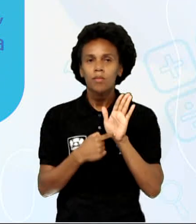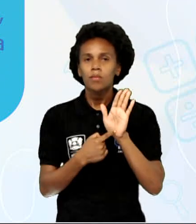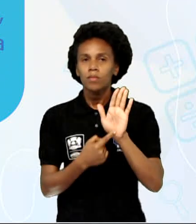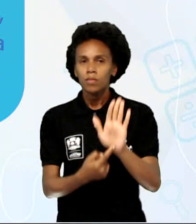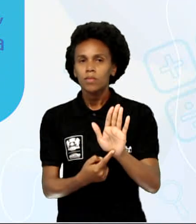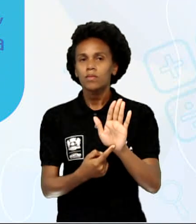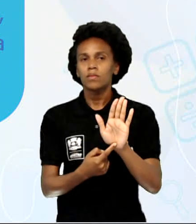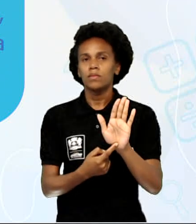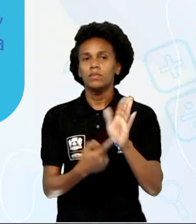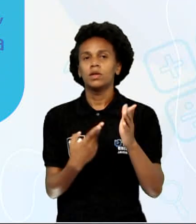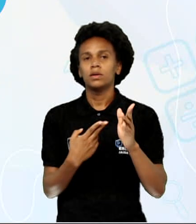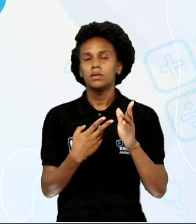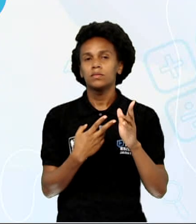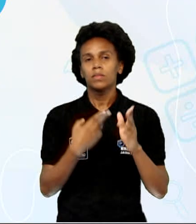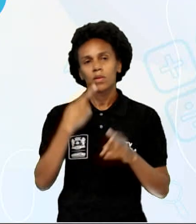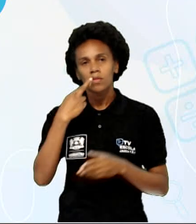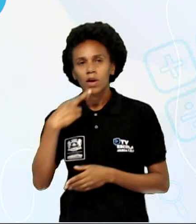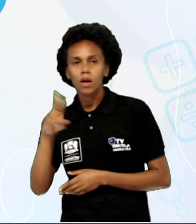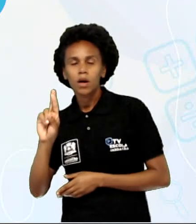religião grega.